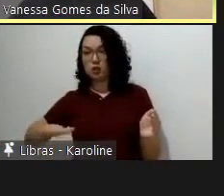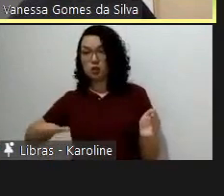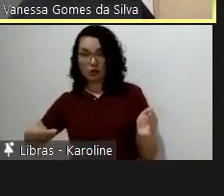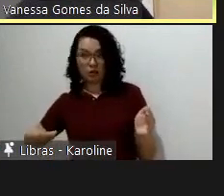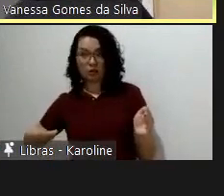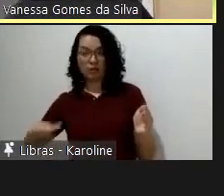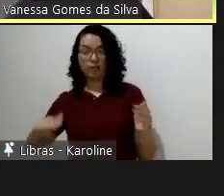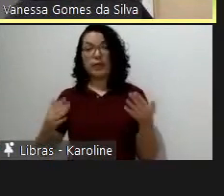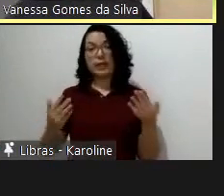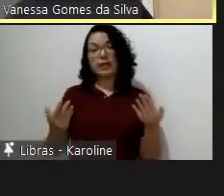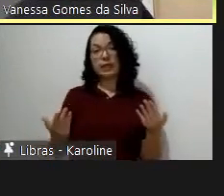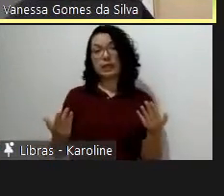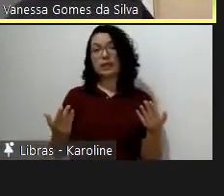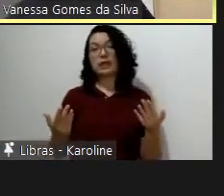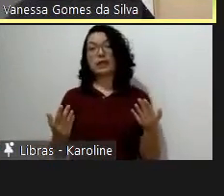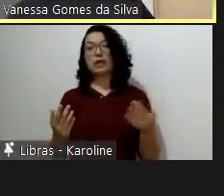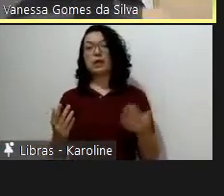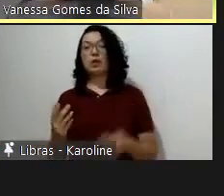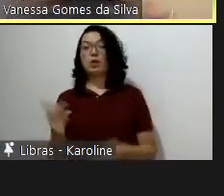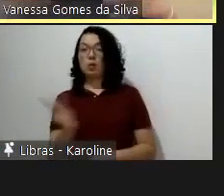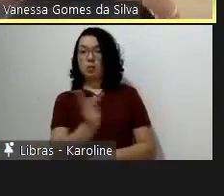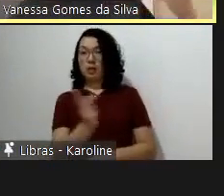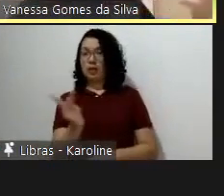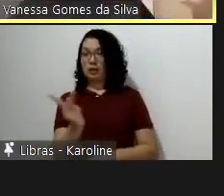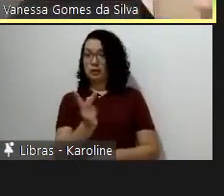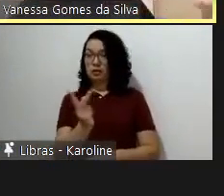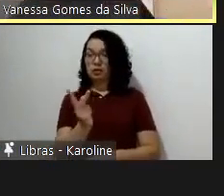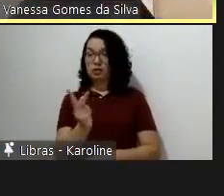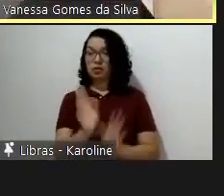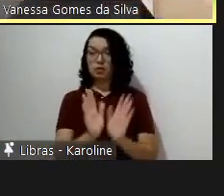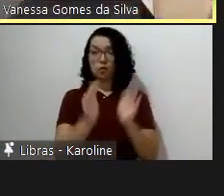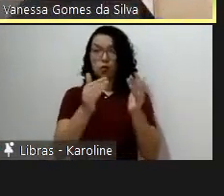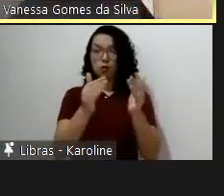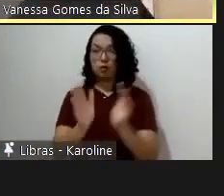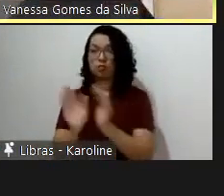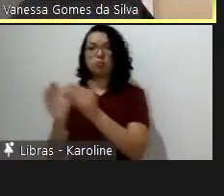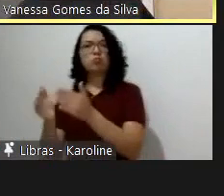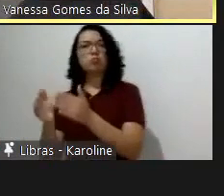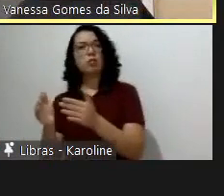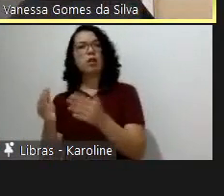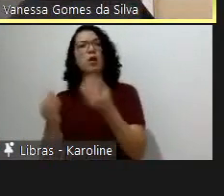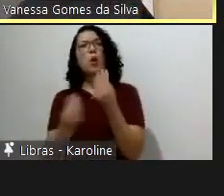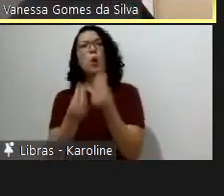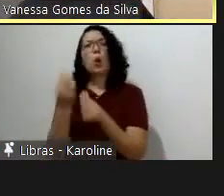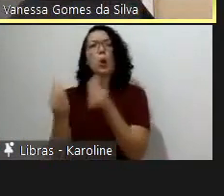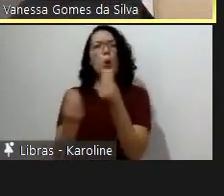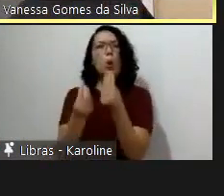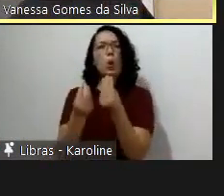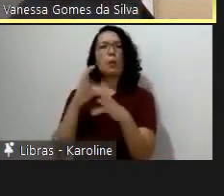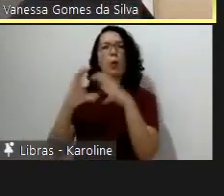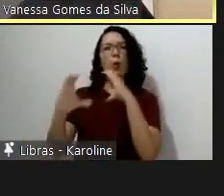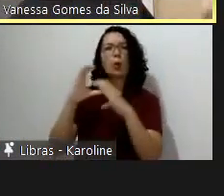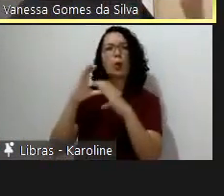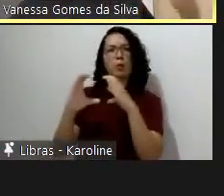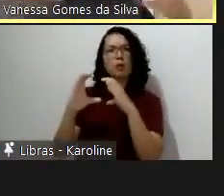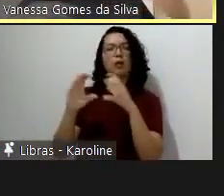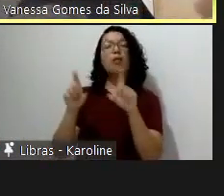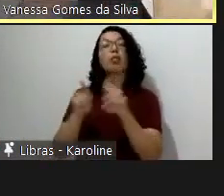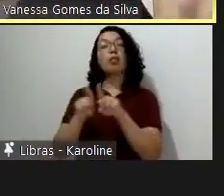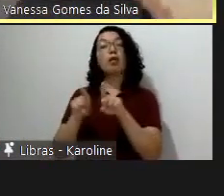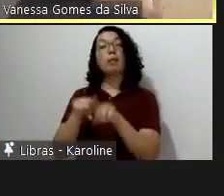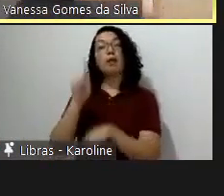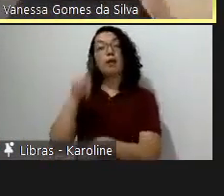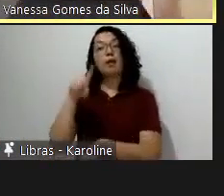se é para atender a um decisor, a forma da gente comunicar também precisa ser adequada para ele. Então, como